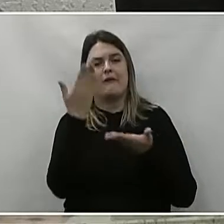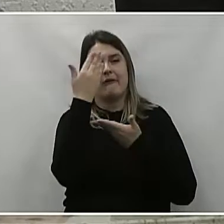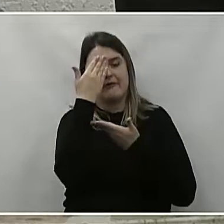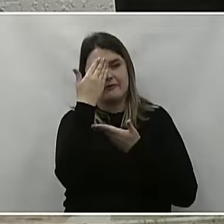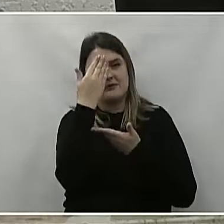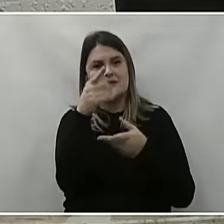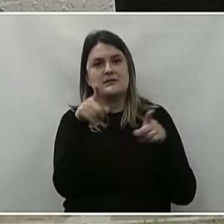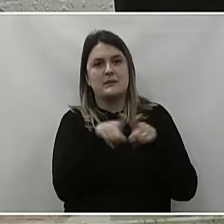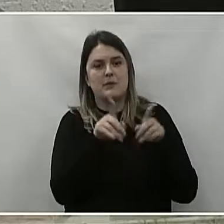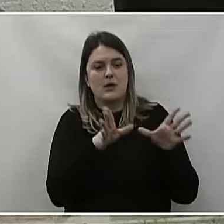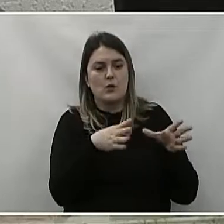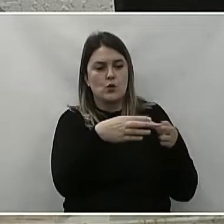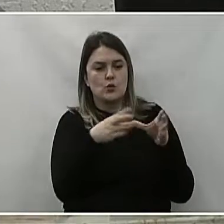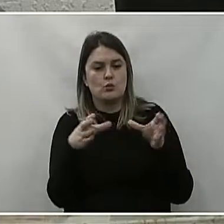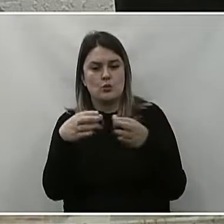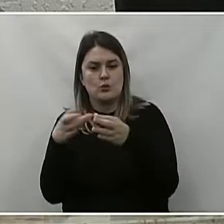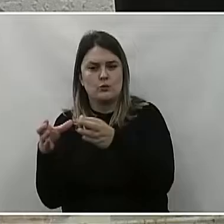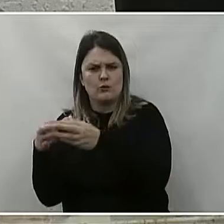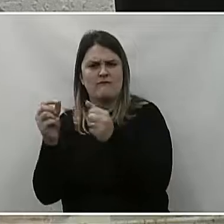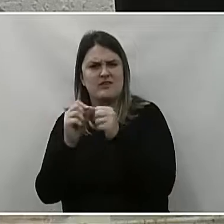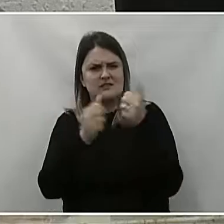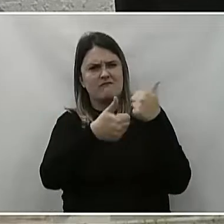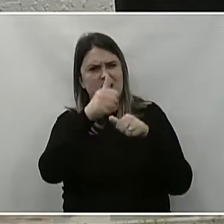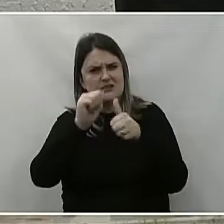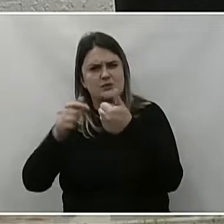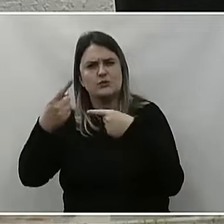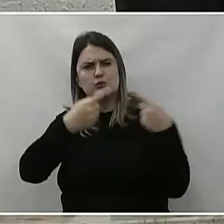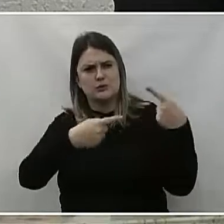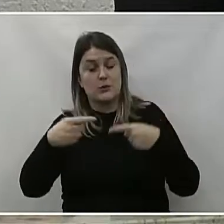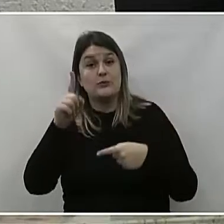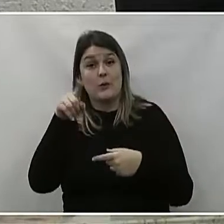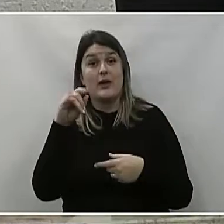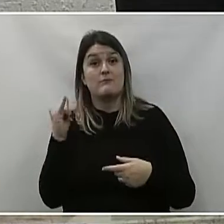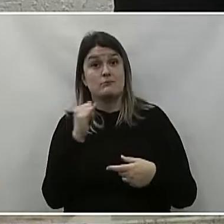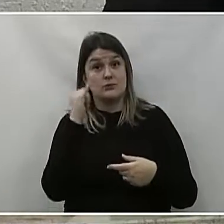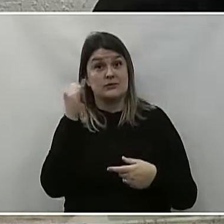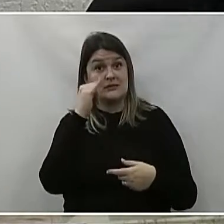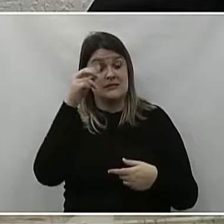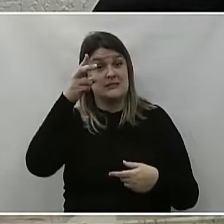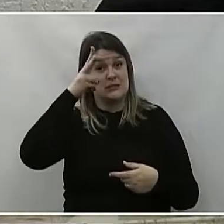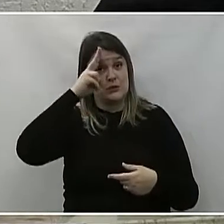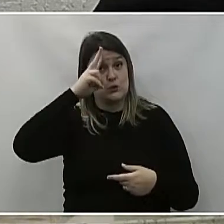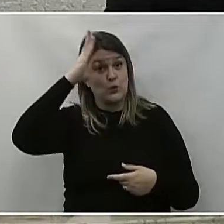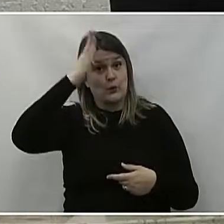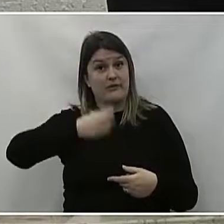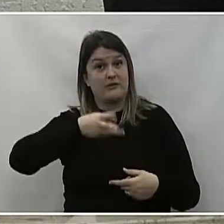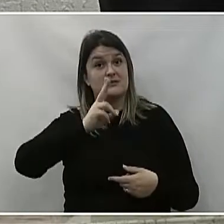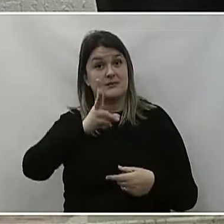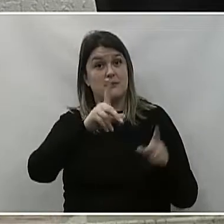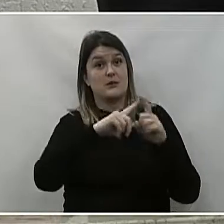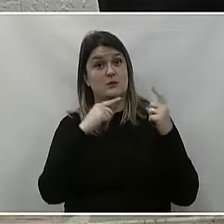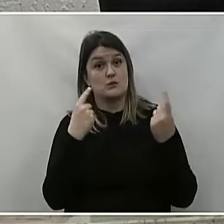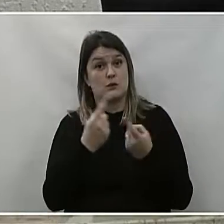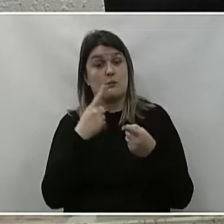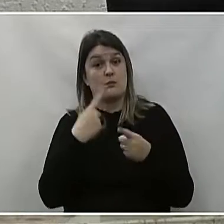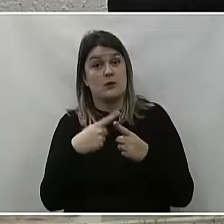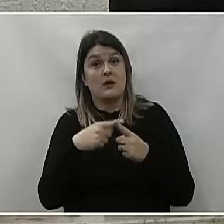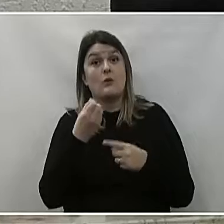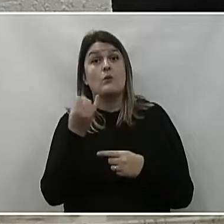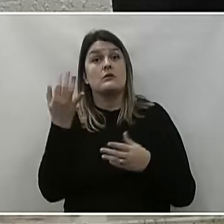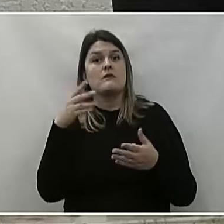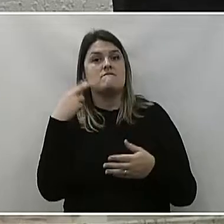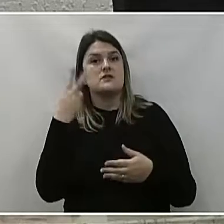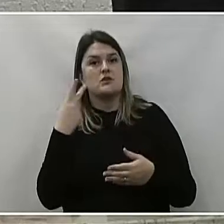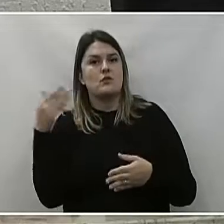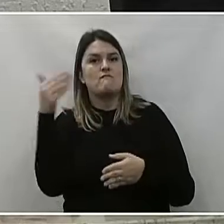agradecer também as comissões, porque é importante, por isso que é importante, na segunda-feira, as reuniões de comissões. Porque aqui, quando os